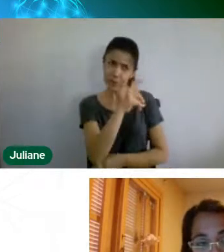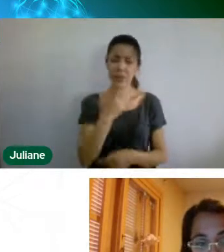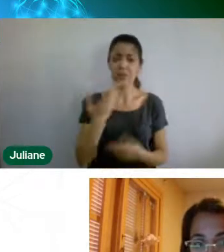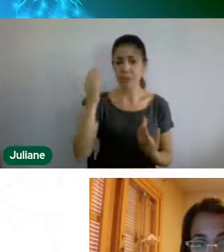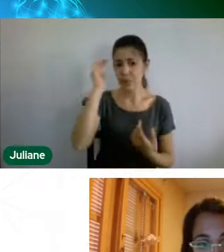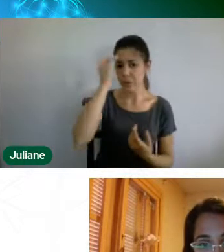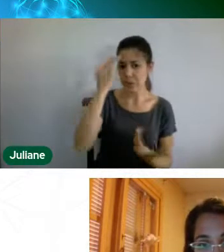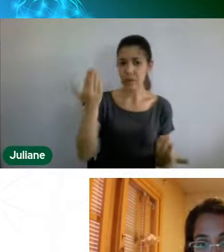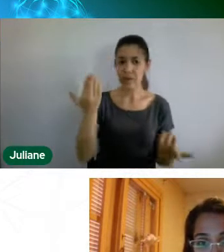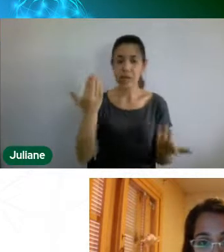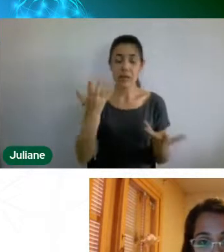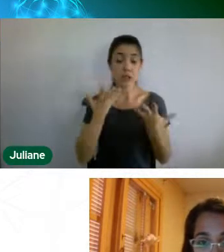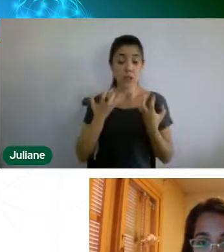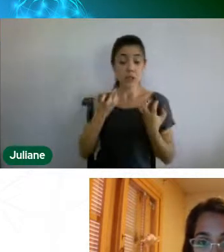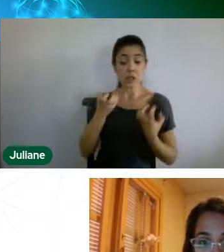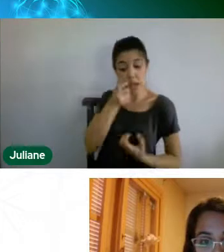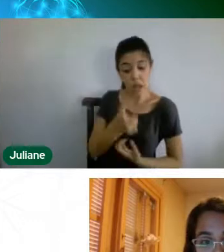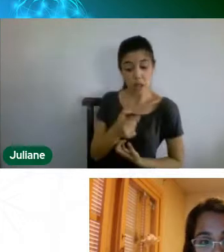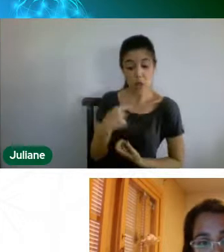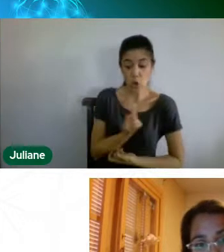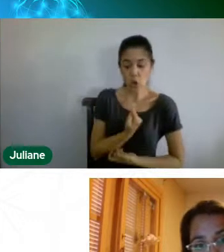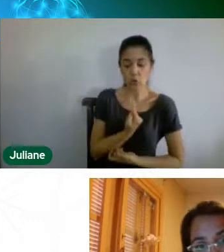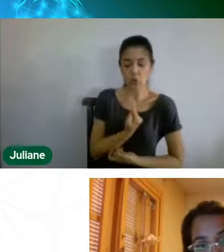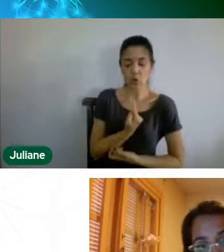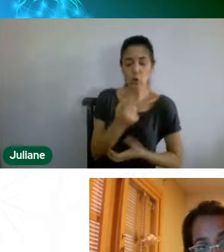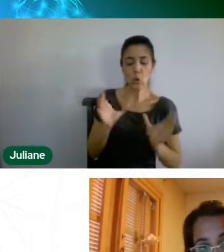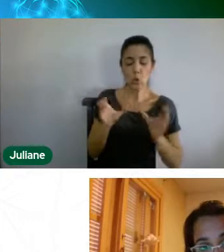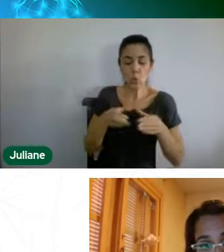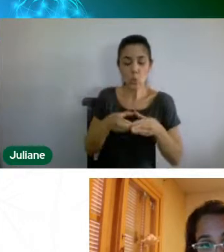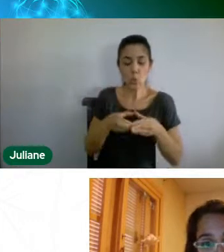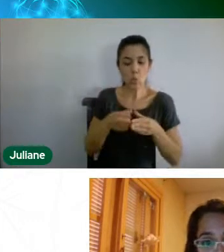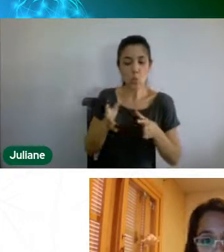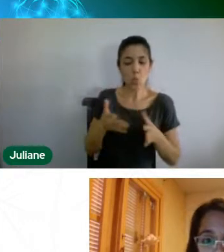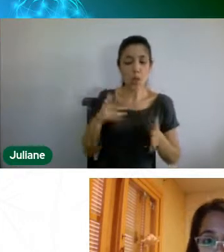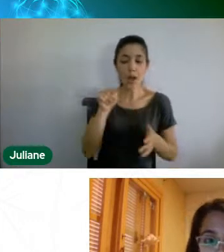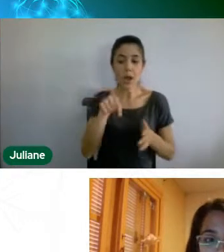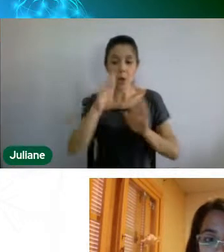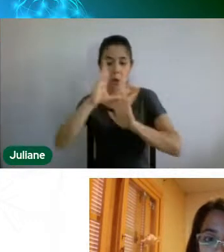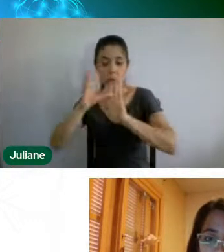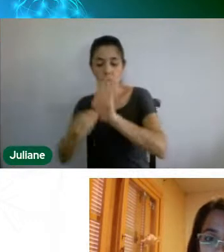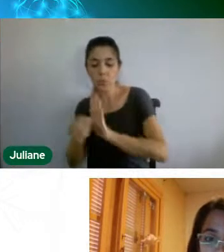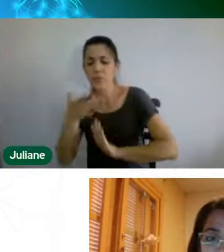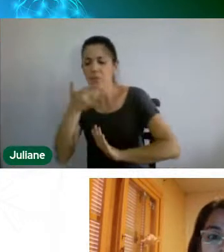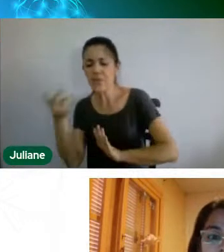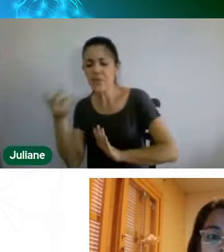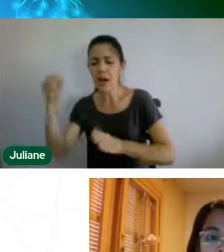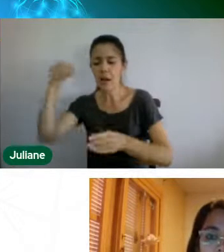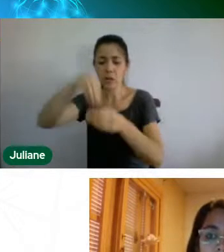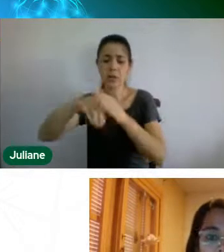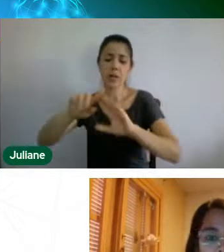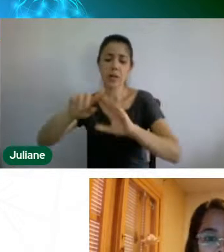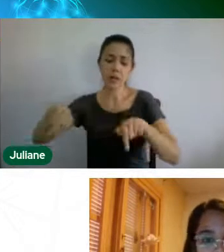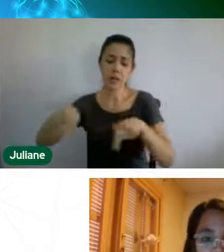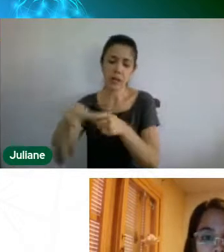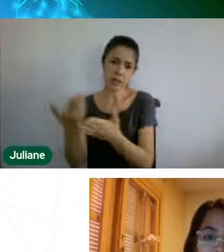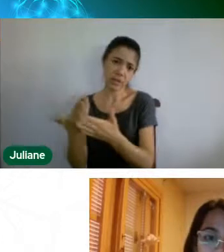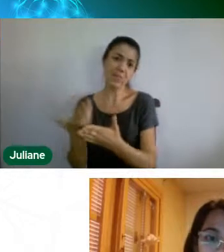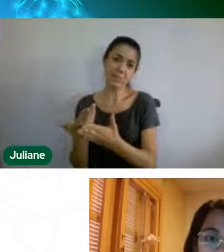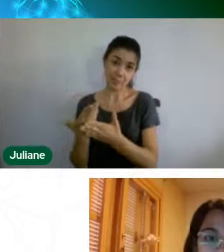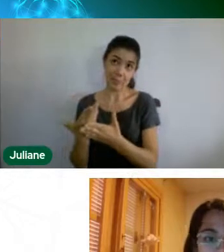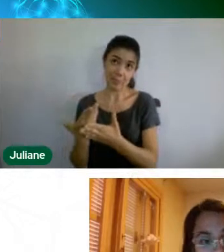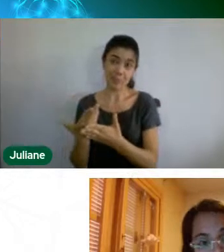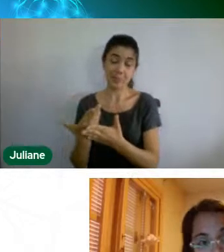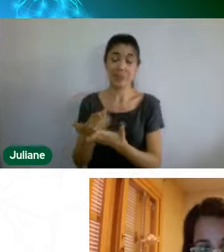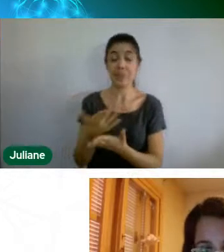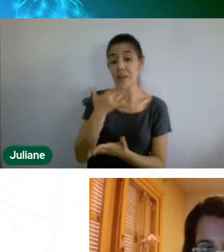tabelas, quadros, pinturas, desenhos, e esse acesso dos professores a esses quadros mais bem explicados, a dados de fato de